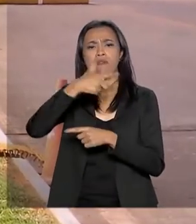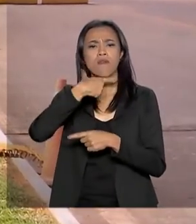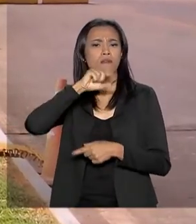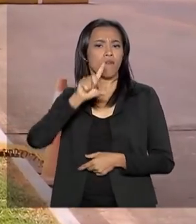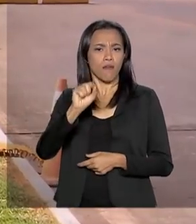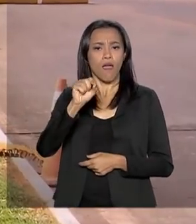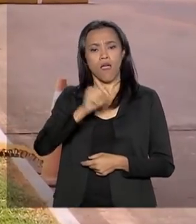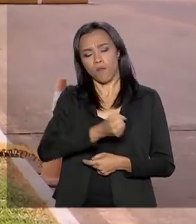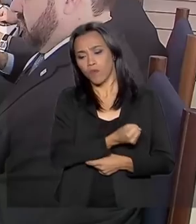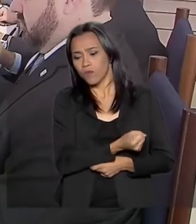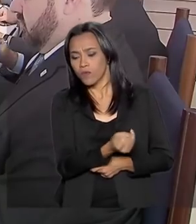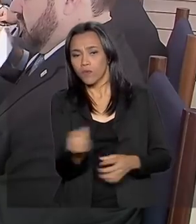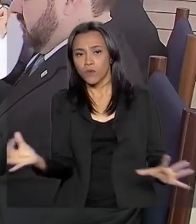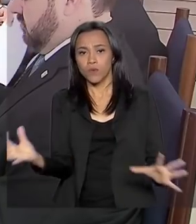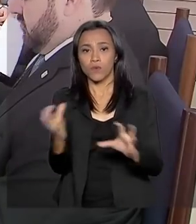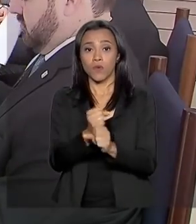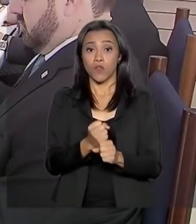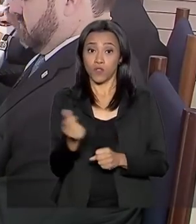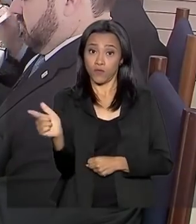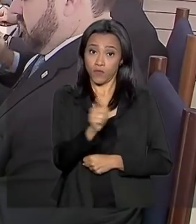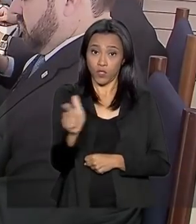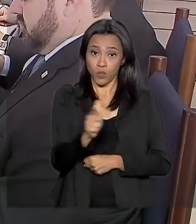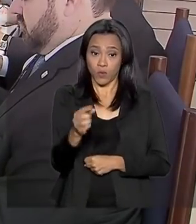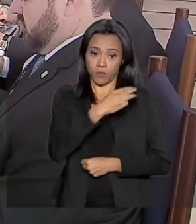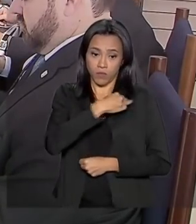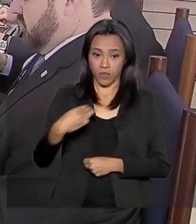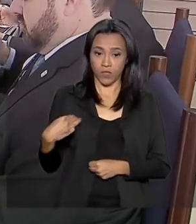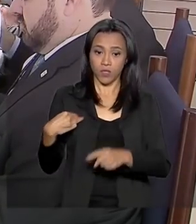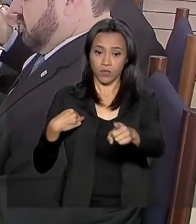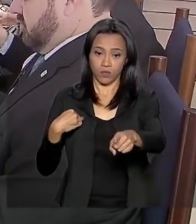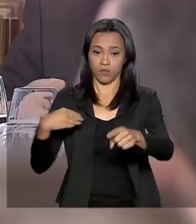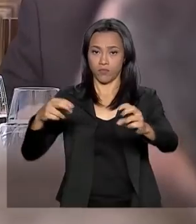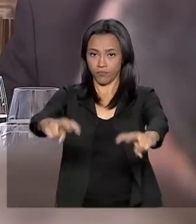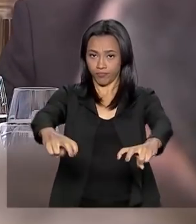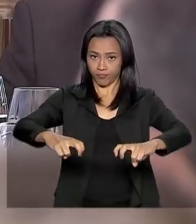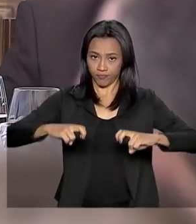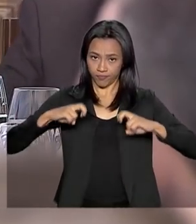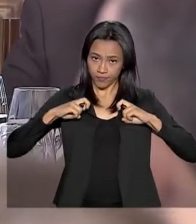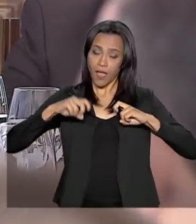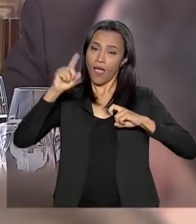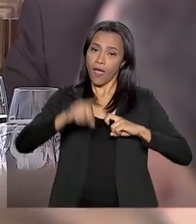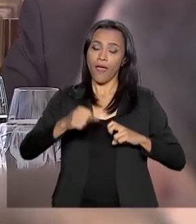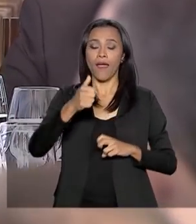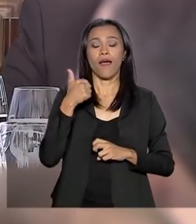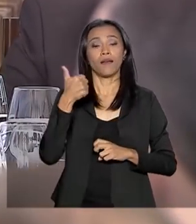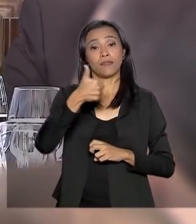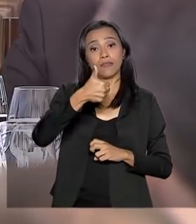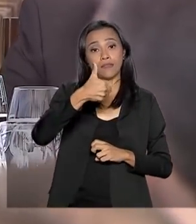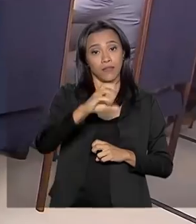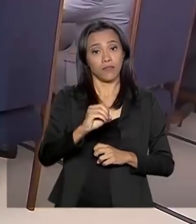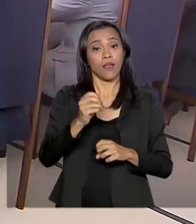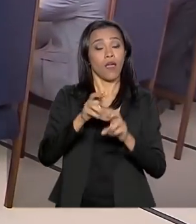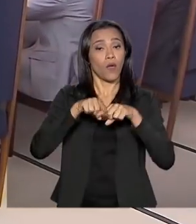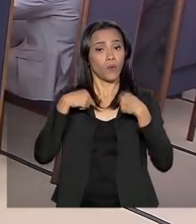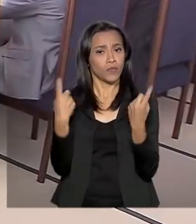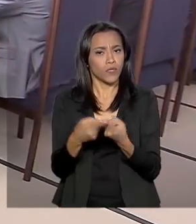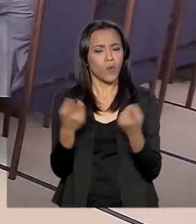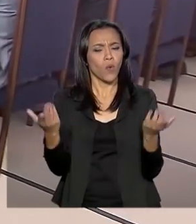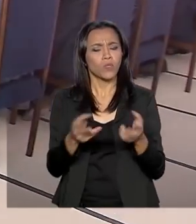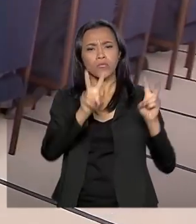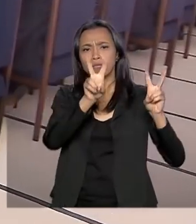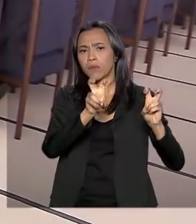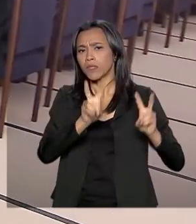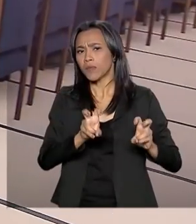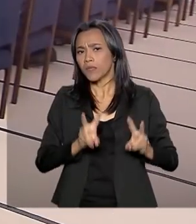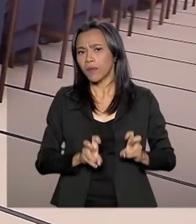ministros de Estado e esta é a 12ª reunião. Além de um balanço de cada pasta, na pauta de hoje, alguns